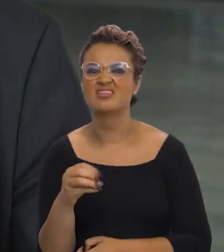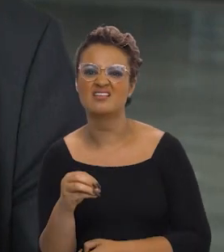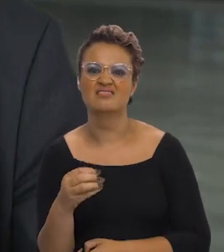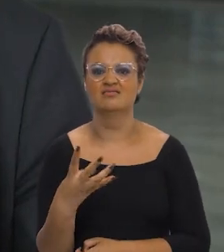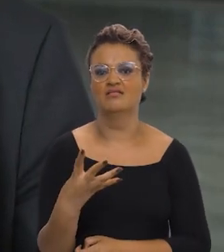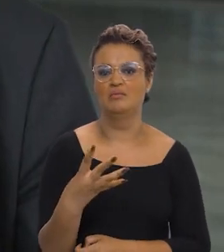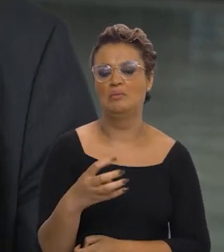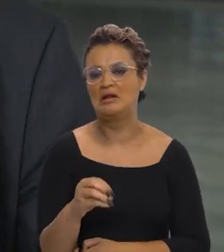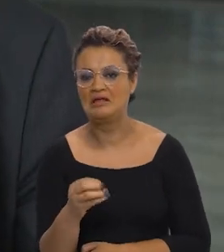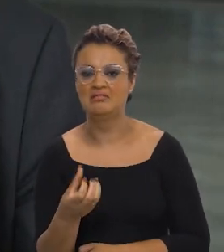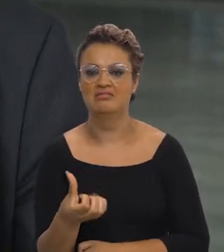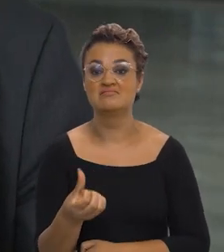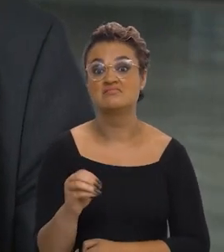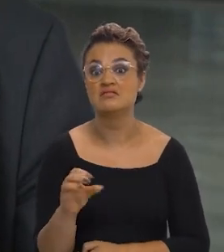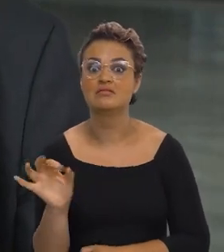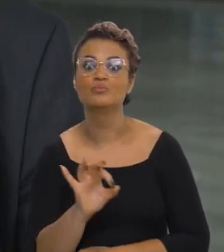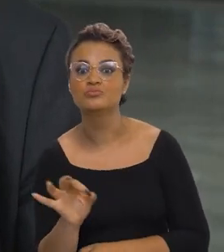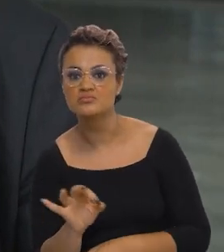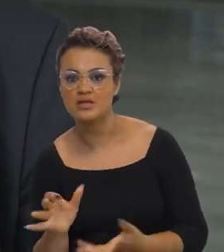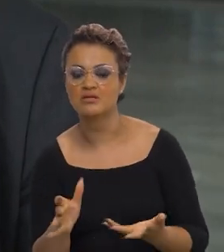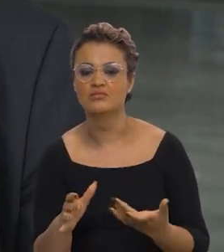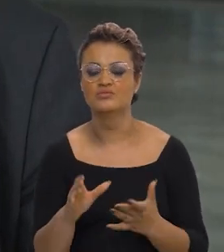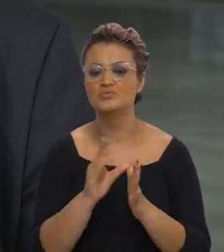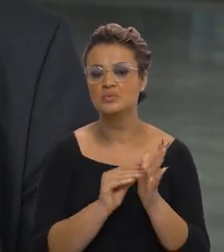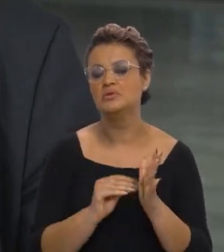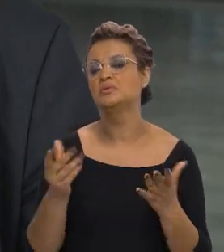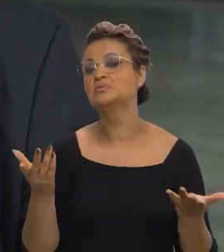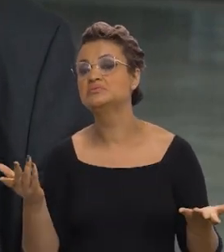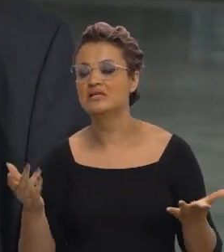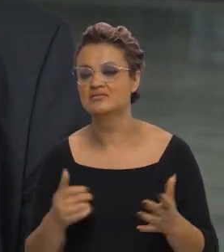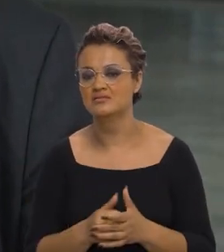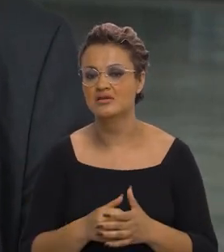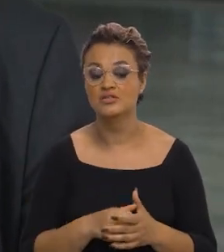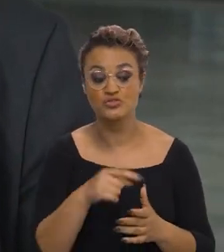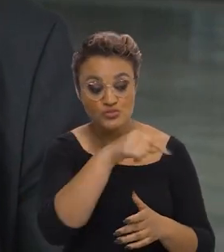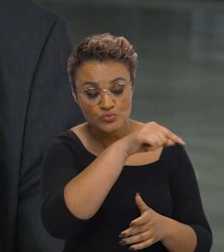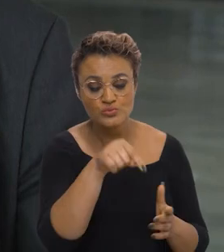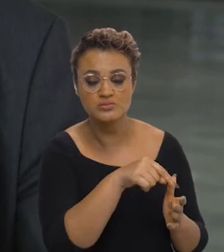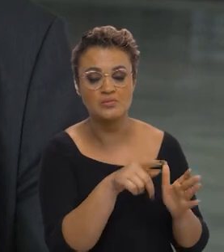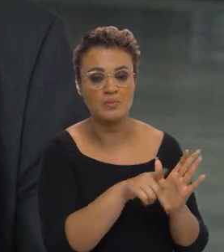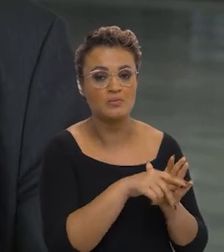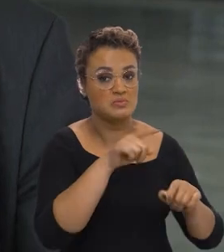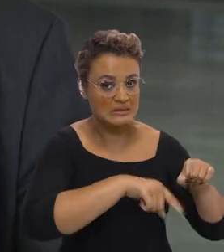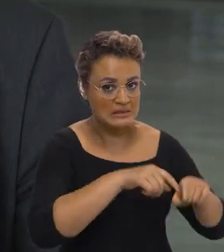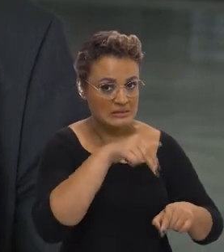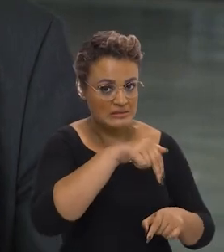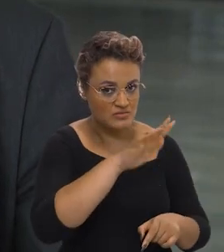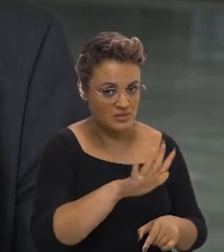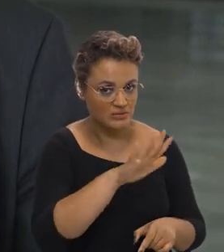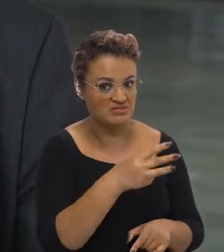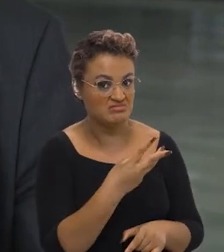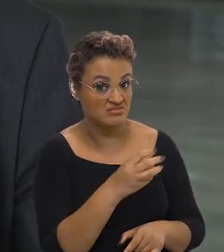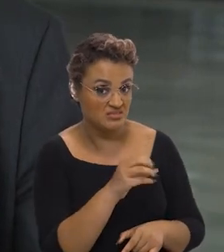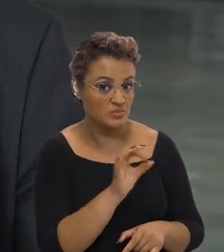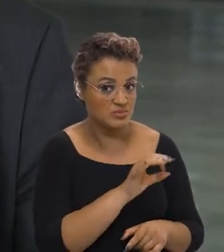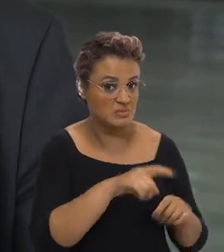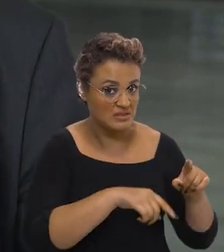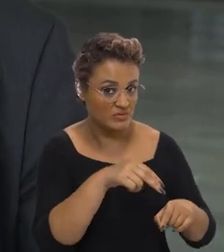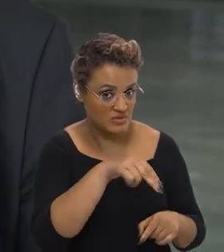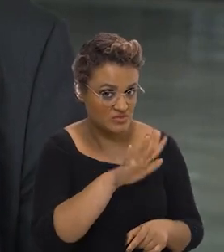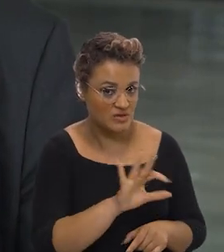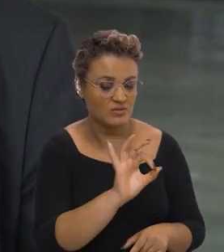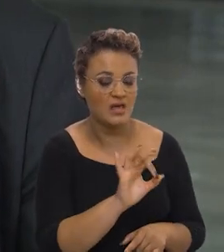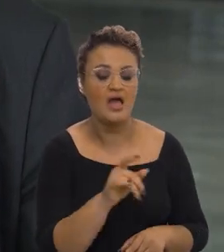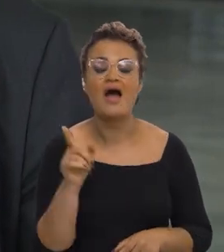ter 30%, 40%, 50%, 60% de conteúdo nacional. E, da mesma forma, nas compras públicas,